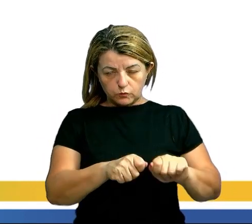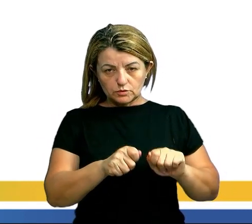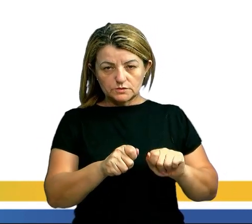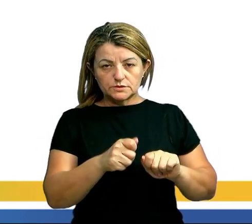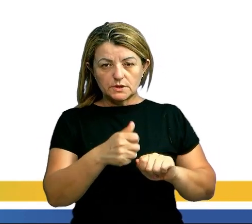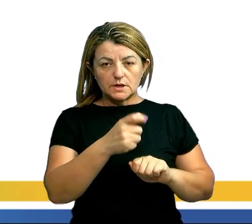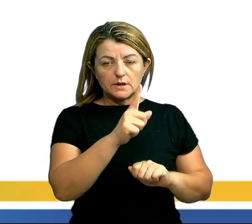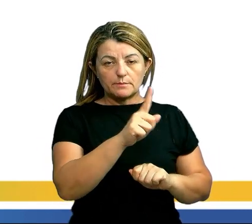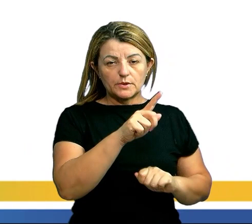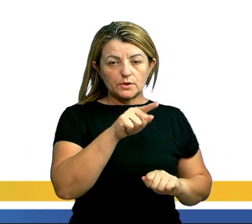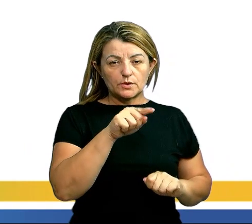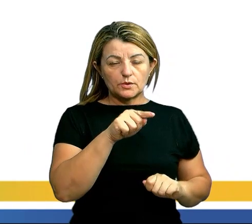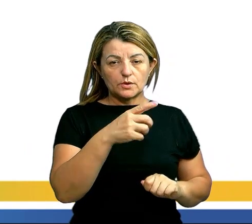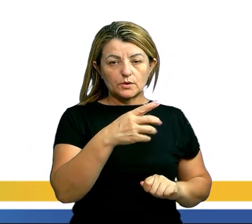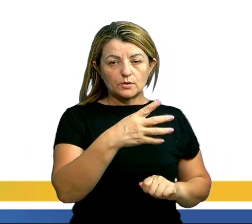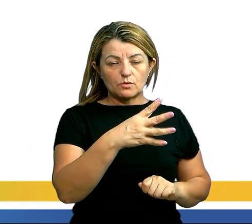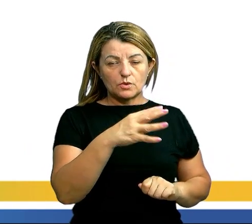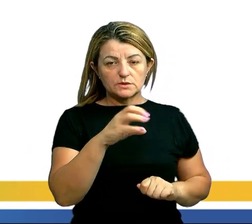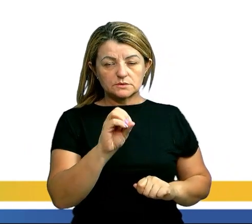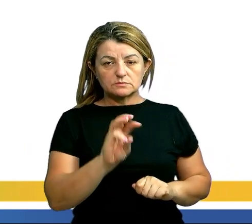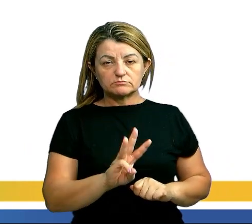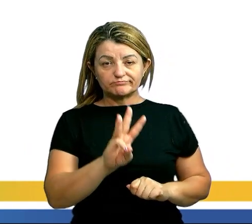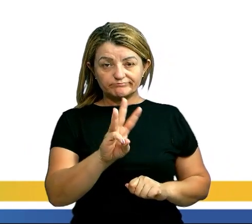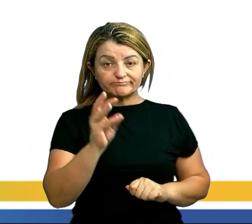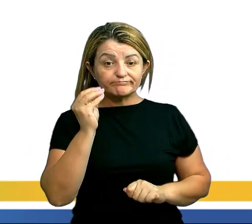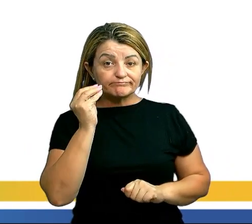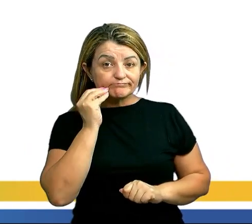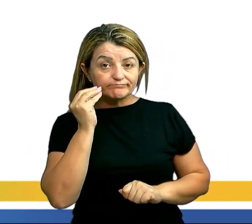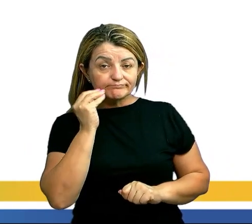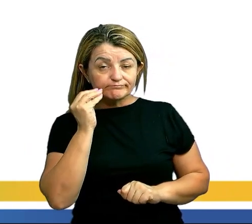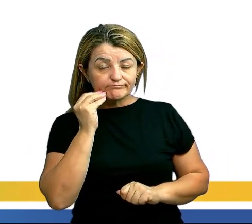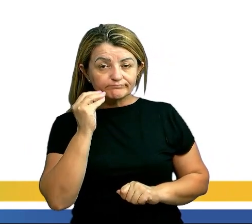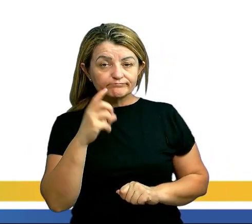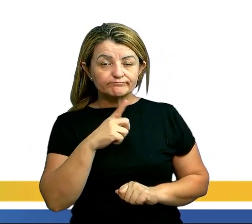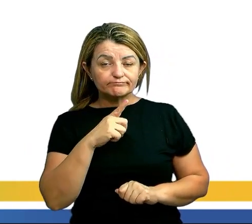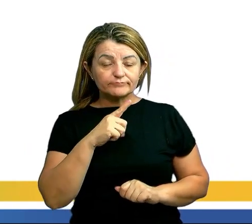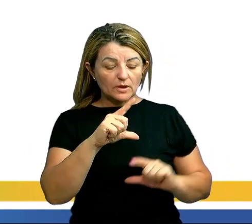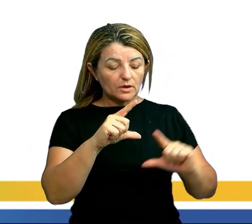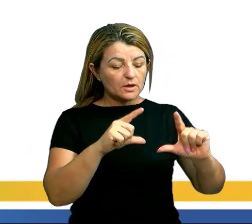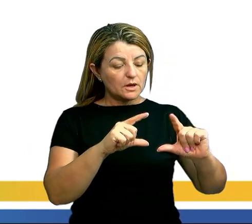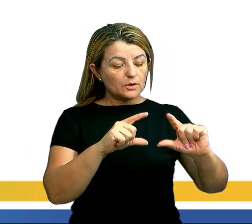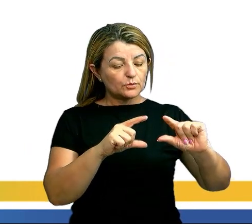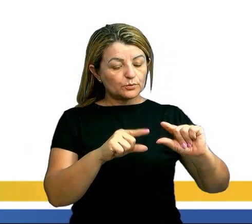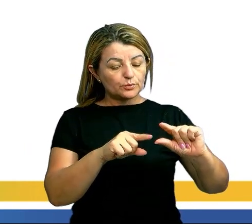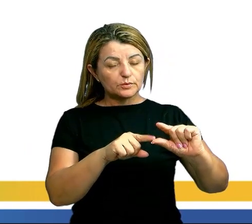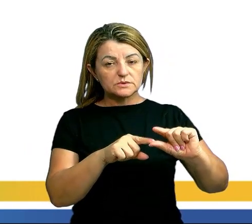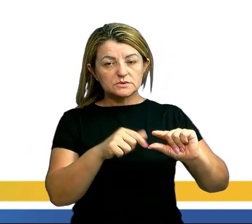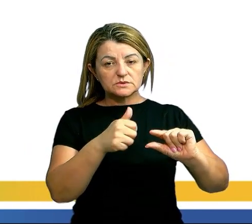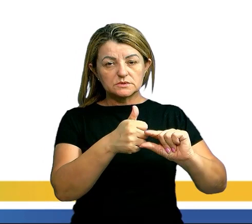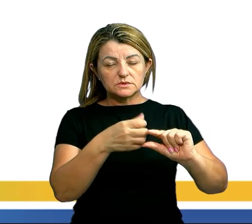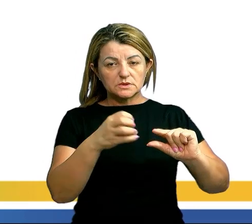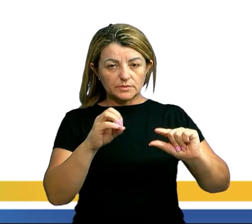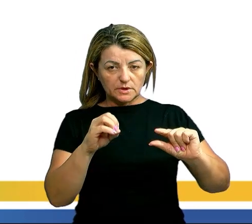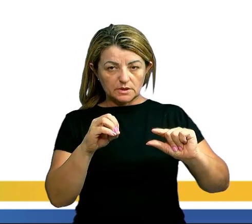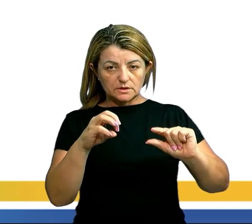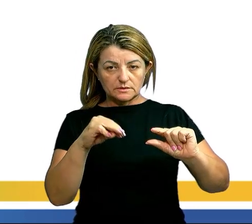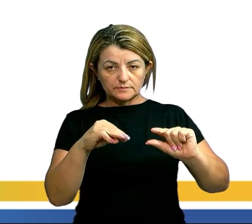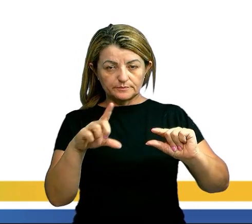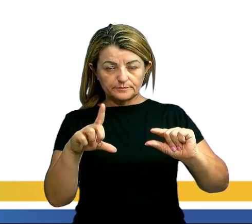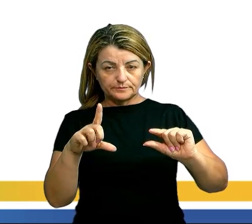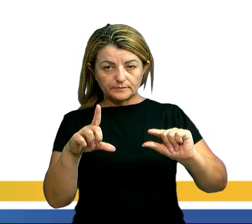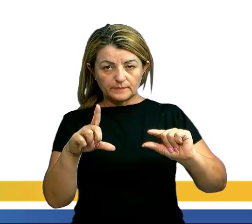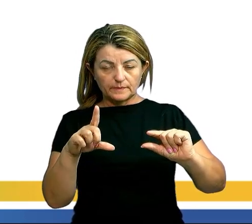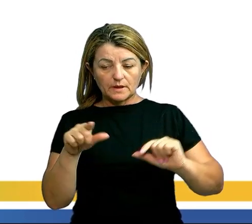watts e constatou que nesse caso restava apenas 100 ml de água no beck. Após o teste,